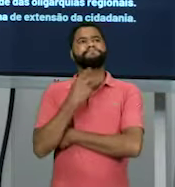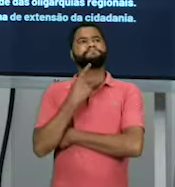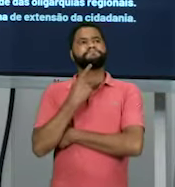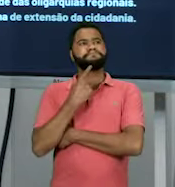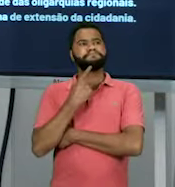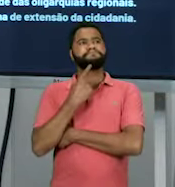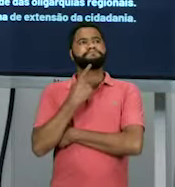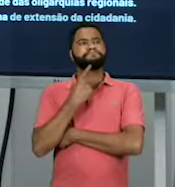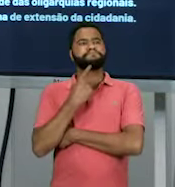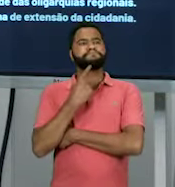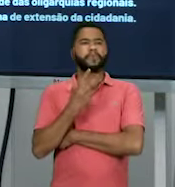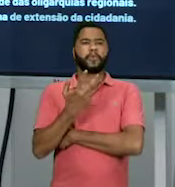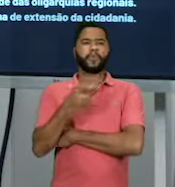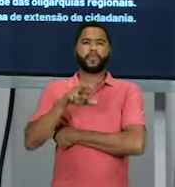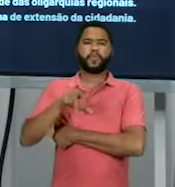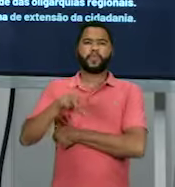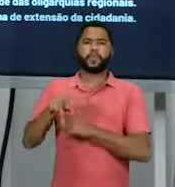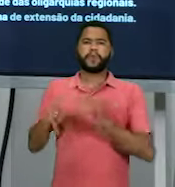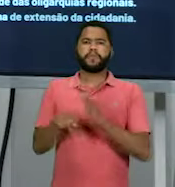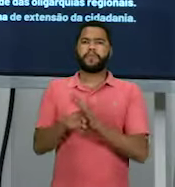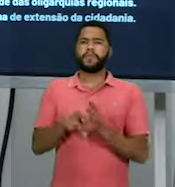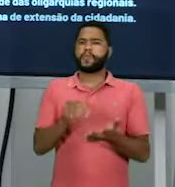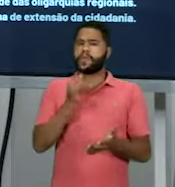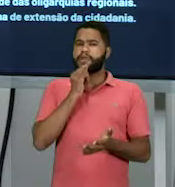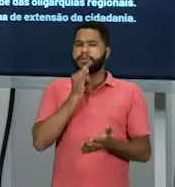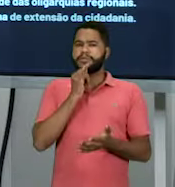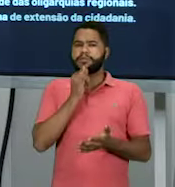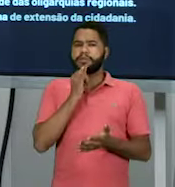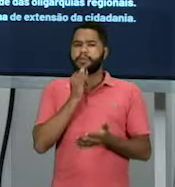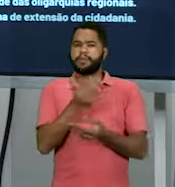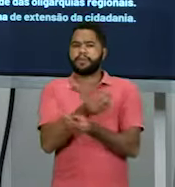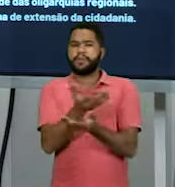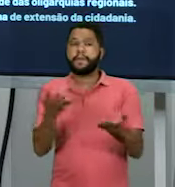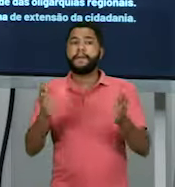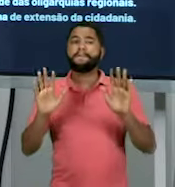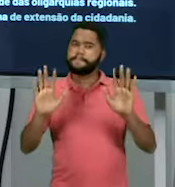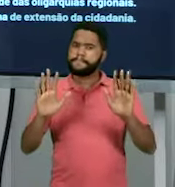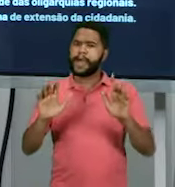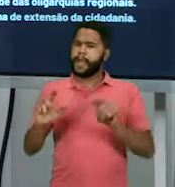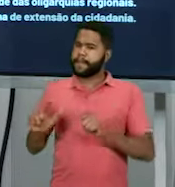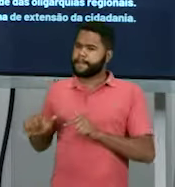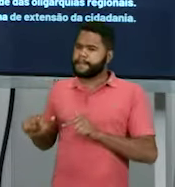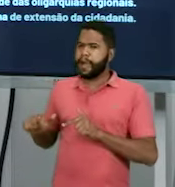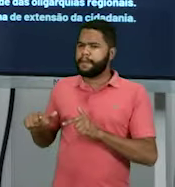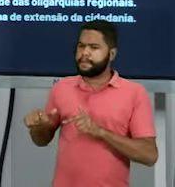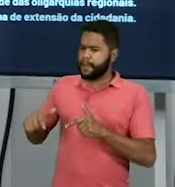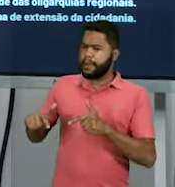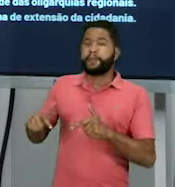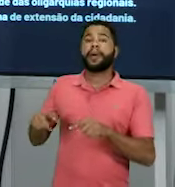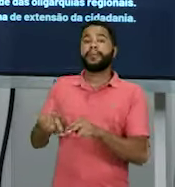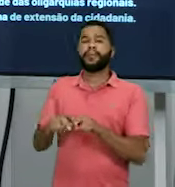que não foi um concessão, mas foi fruto de movimentos sociais, né? De